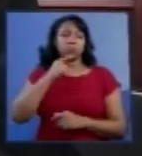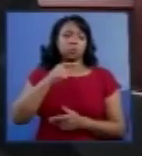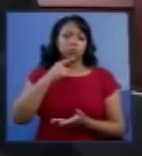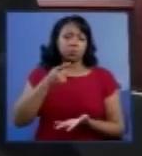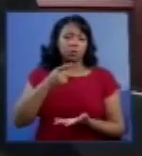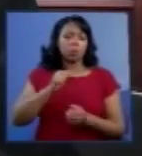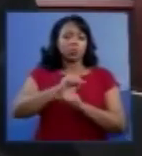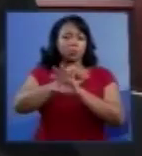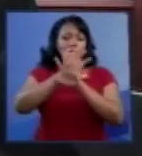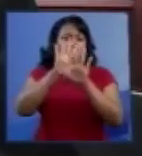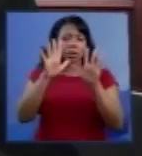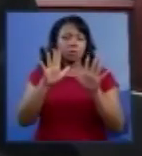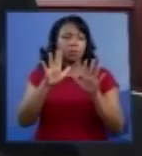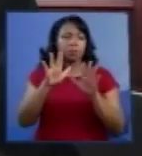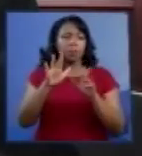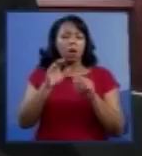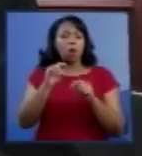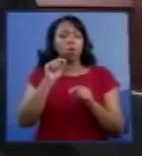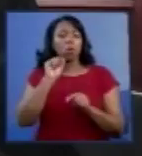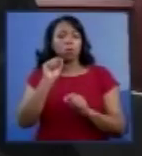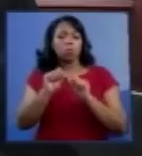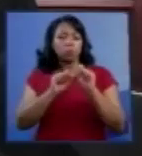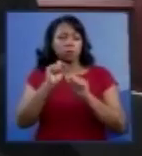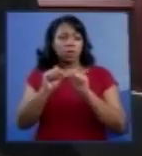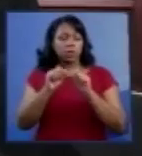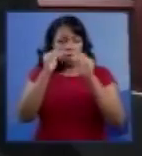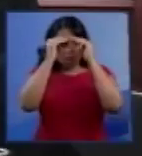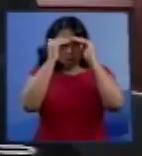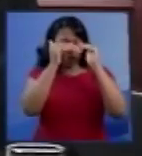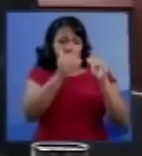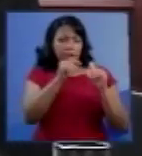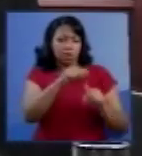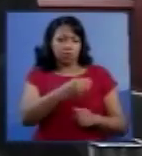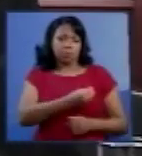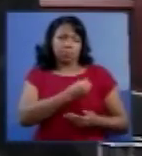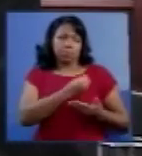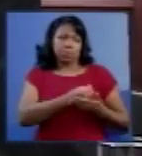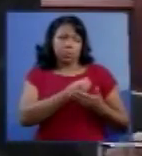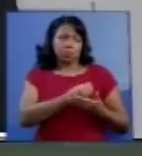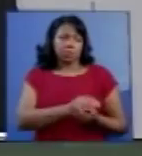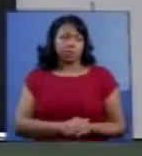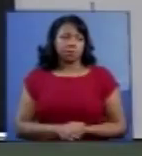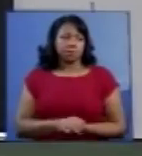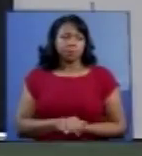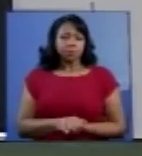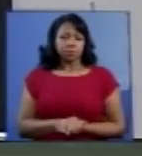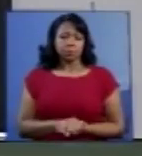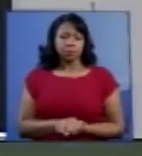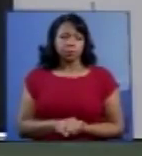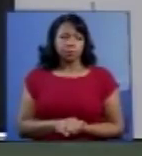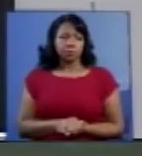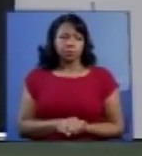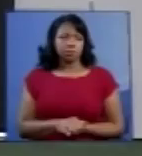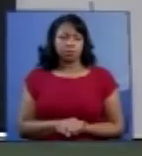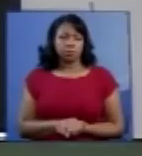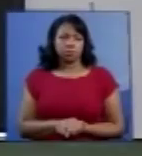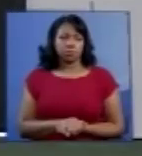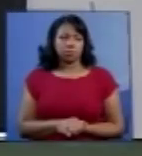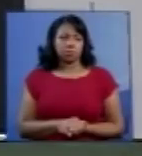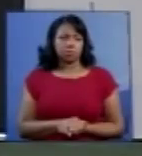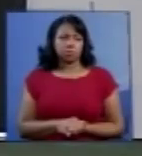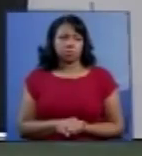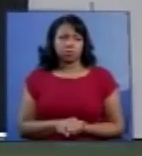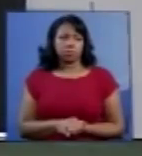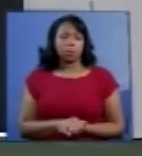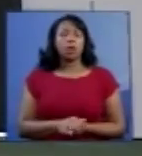esclarece por prudência, se respeita aquela vida. Excelência, eu ainda insisto em uma